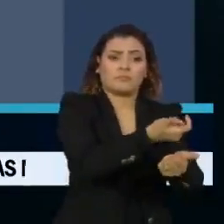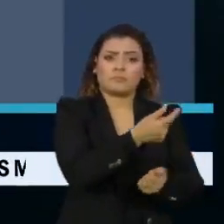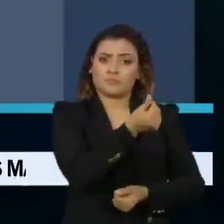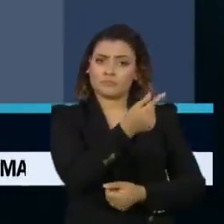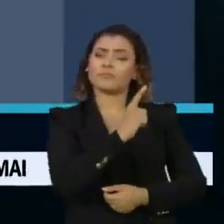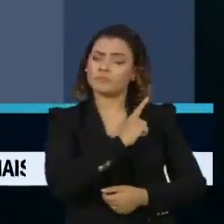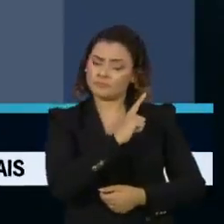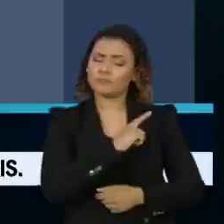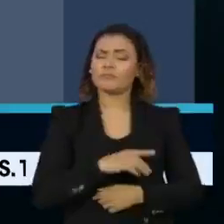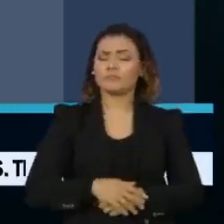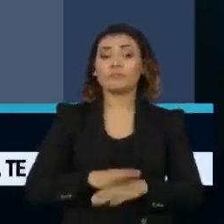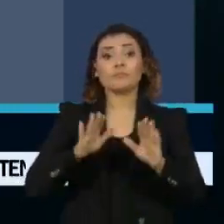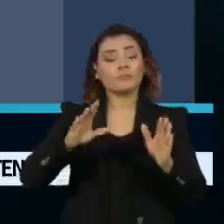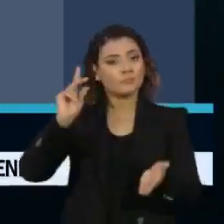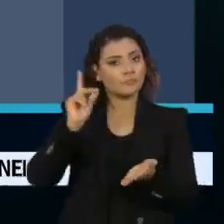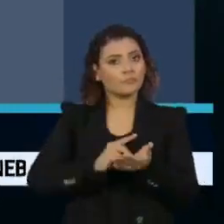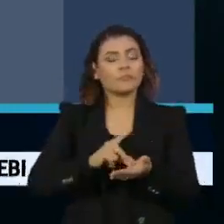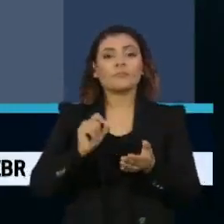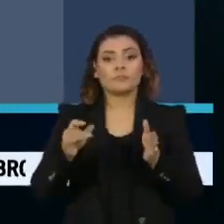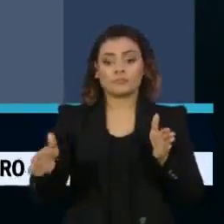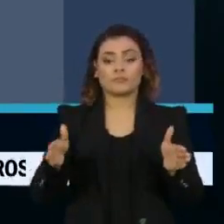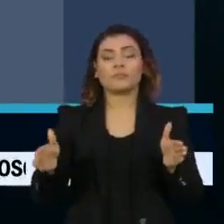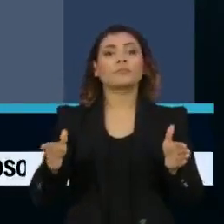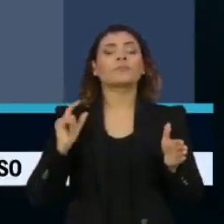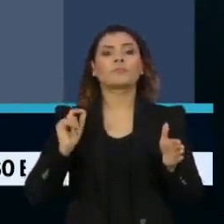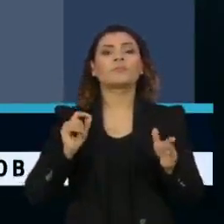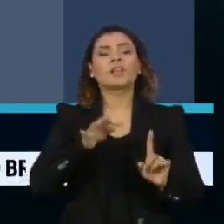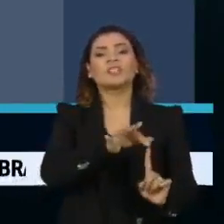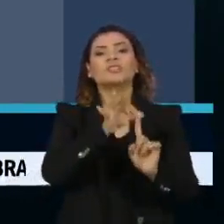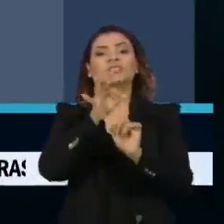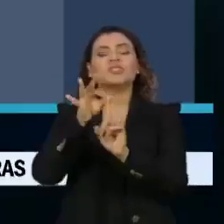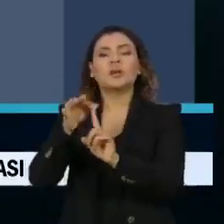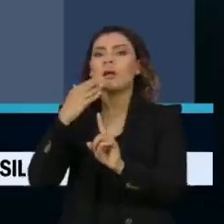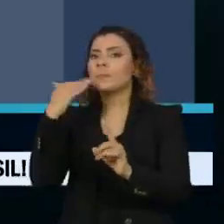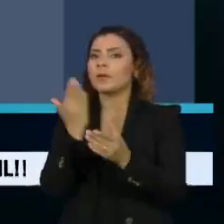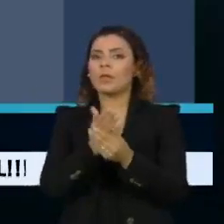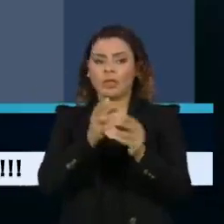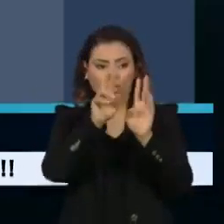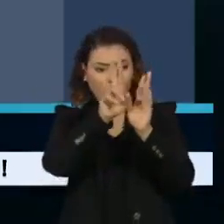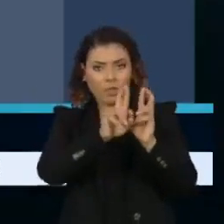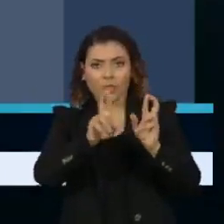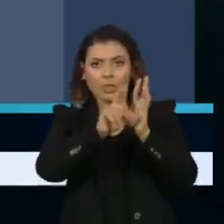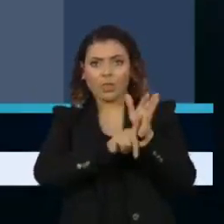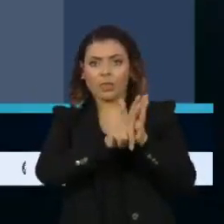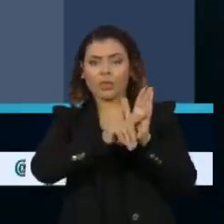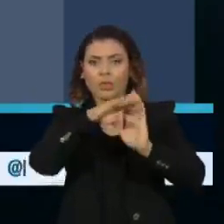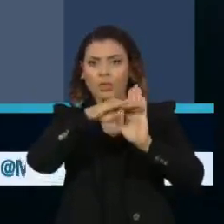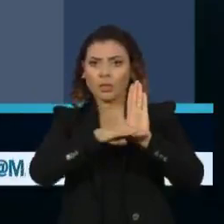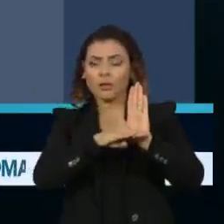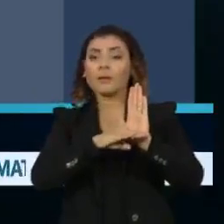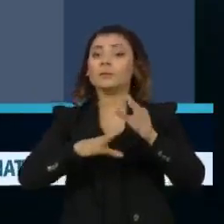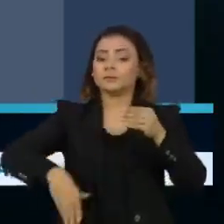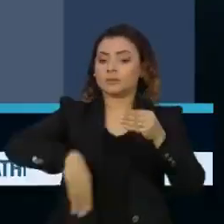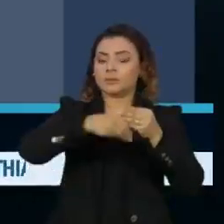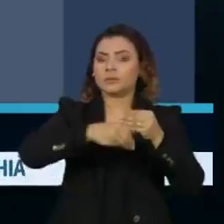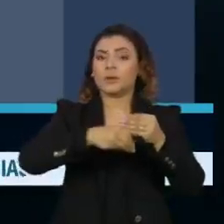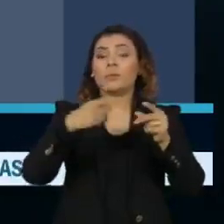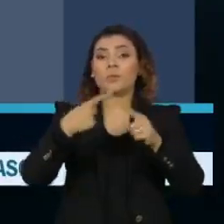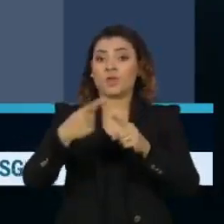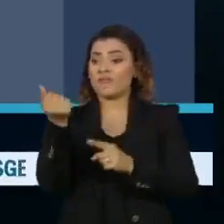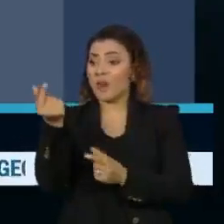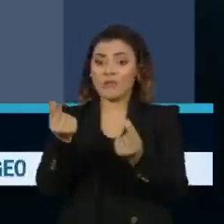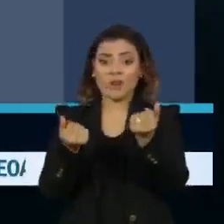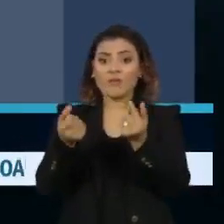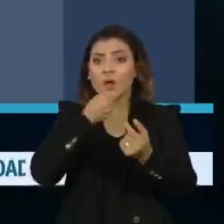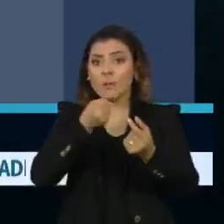citou que é prerrogativa do Parlamento indicar recursos da emenda do relator, que o preço de referência citado na